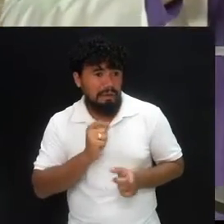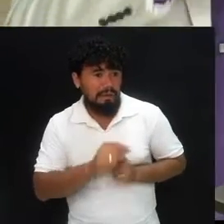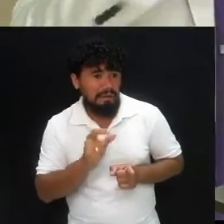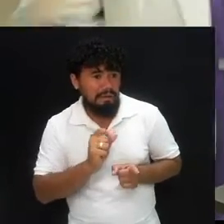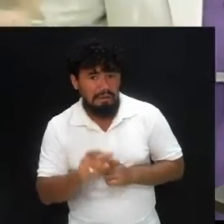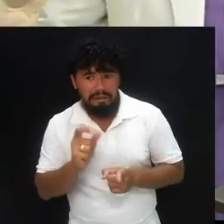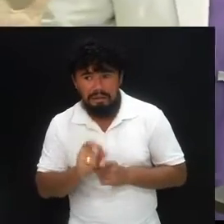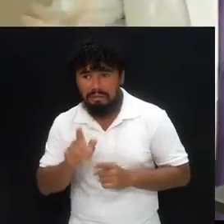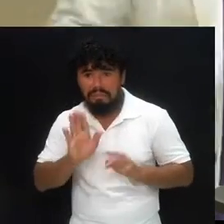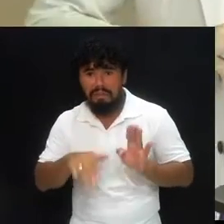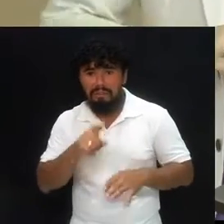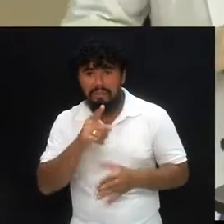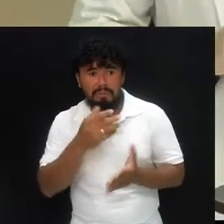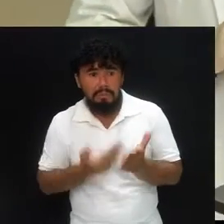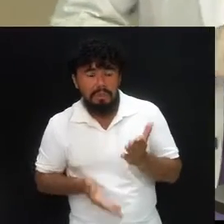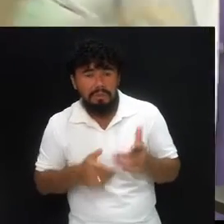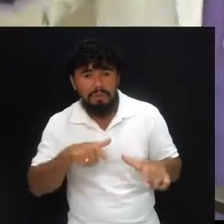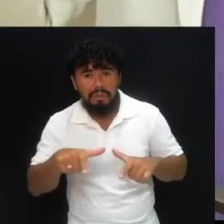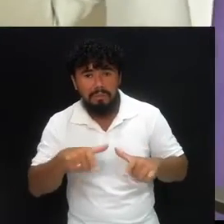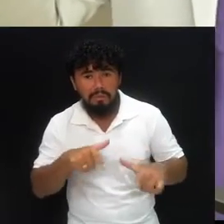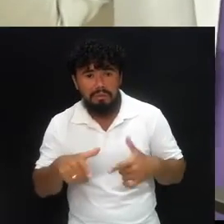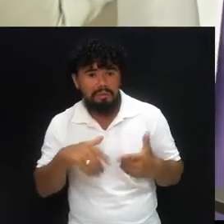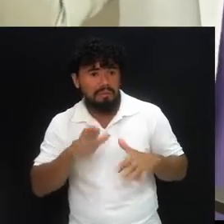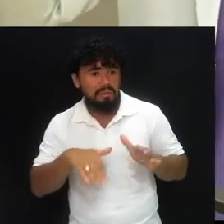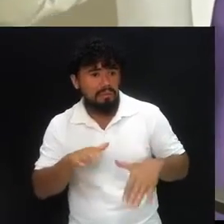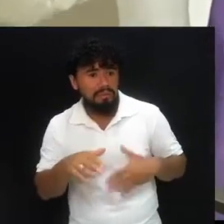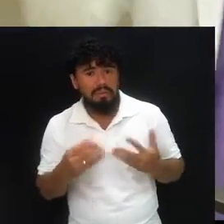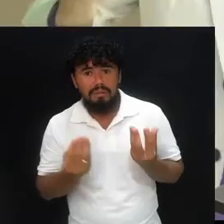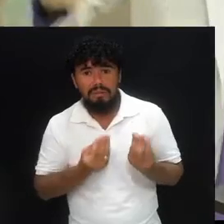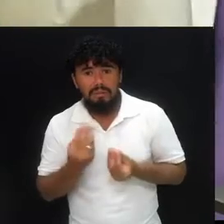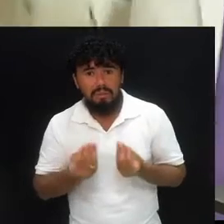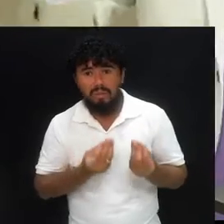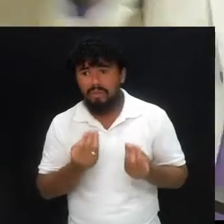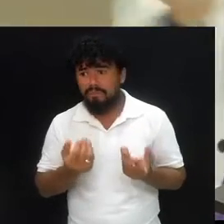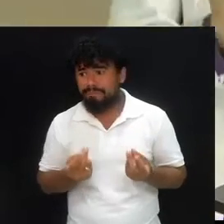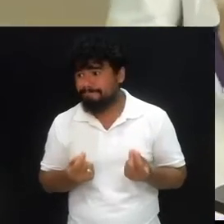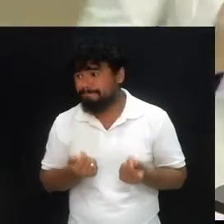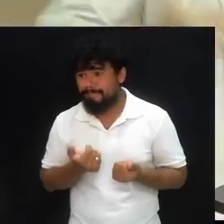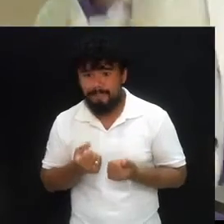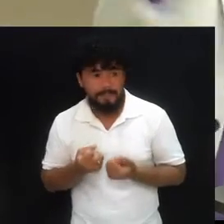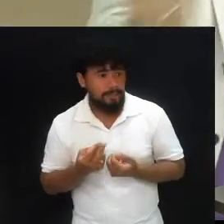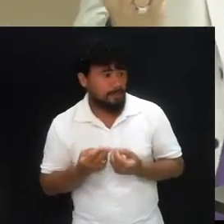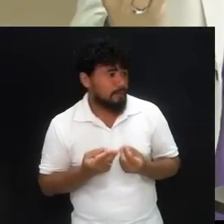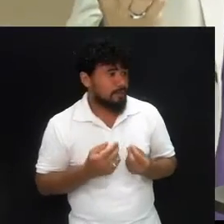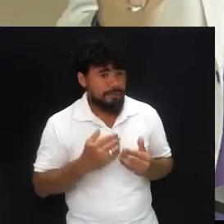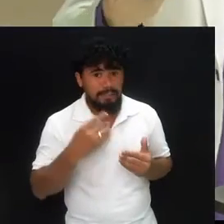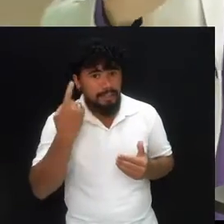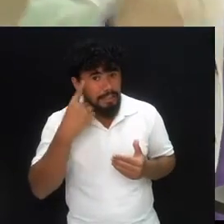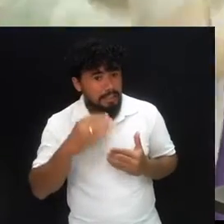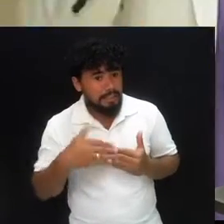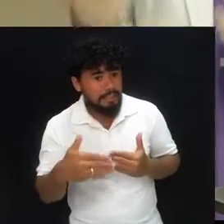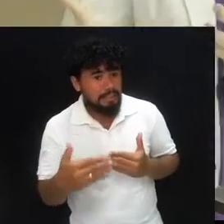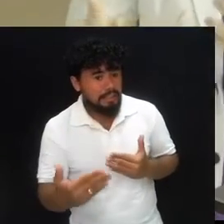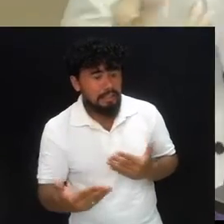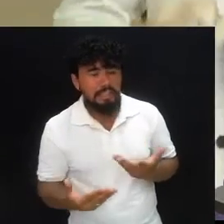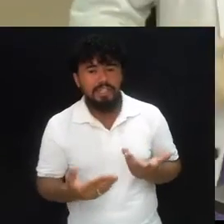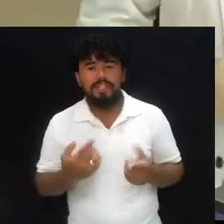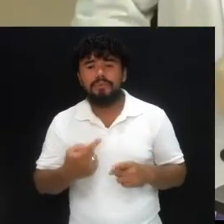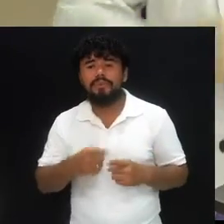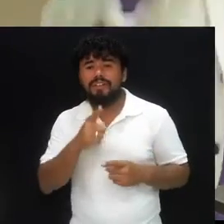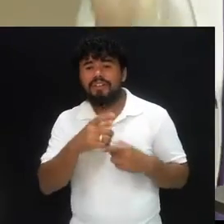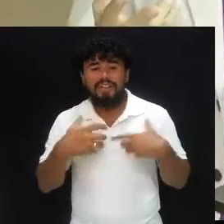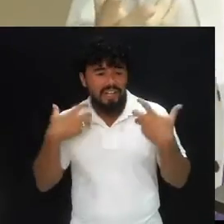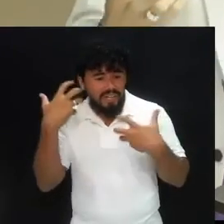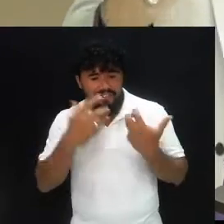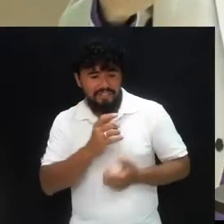Talvez você ficou desempregado essa semana. Talvez você não saiba como você vai ter que se comportar nos próximos dias, porque a aflição,